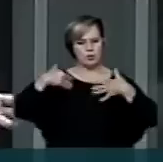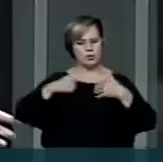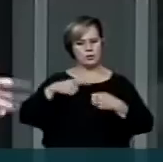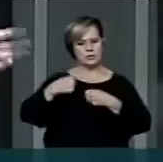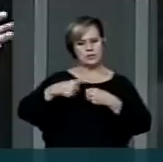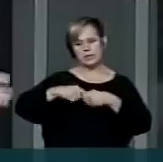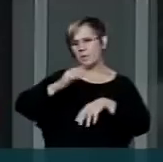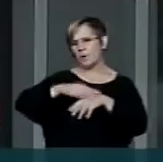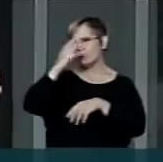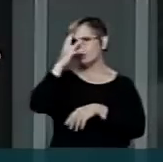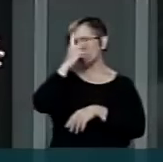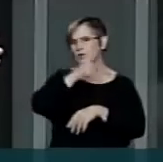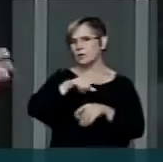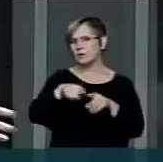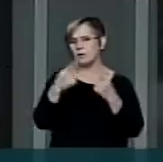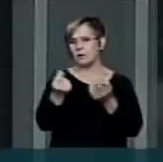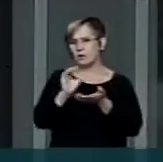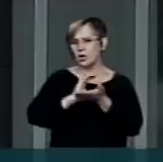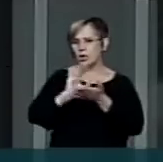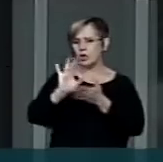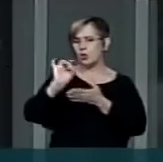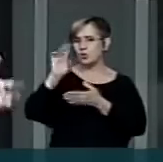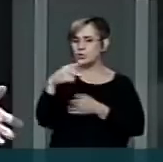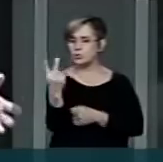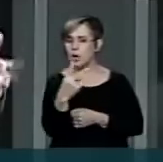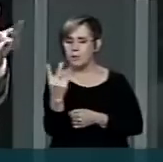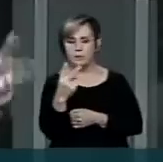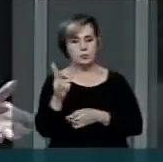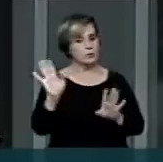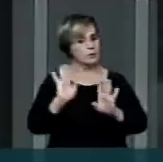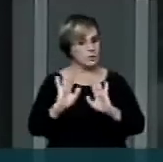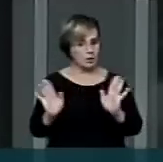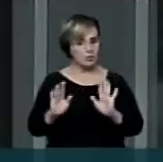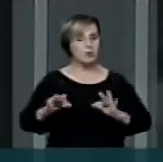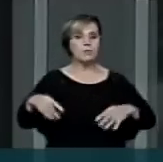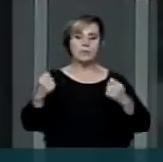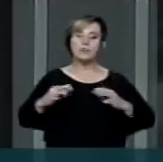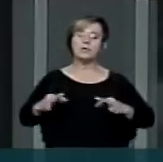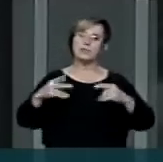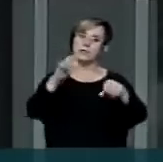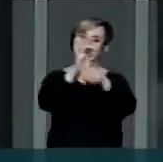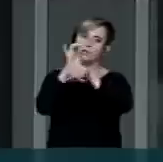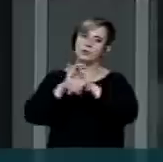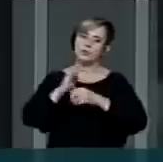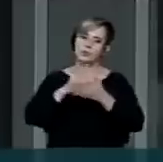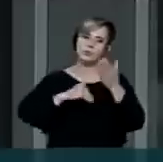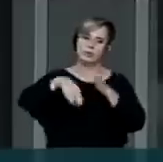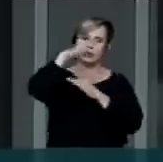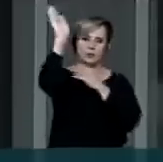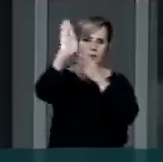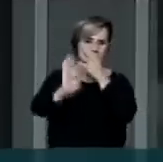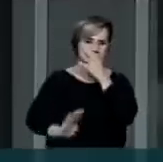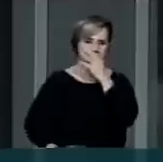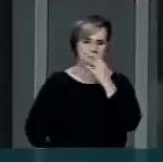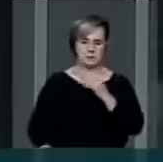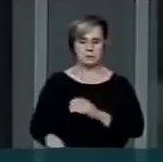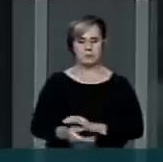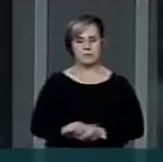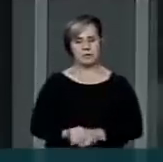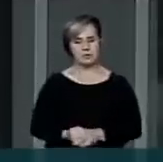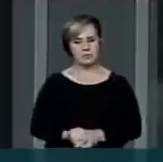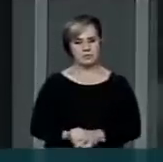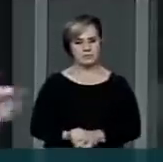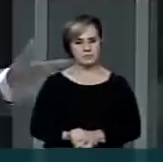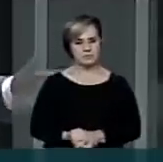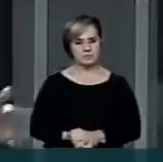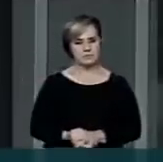mas nós não podemos colocar os recursos apenas para lá, em detrimento exatamente daquele povo mais pobre, mais sofrido e mais esquecido do